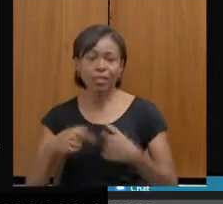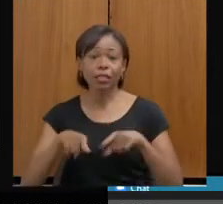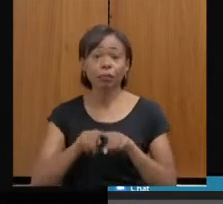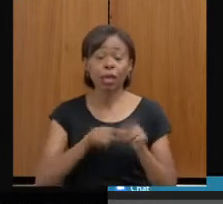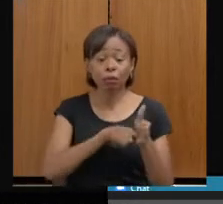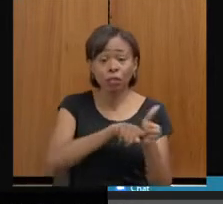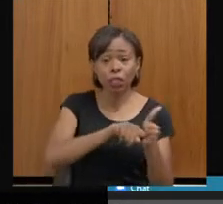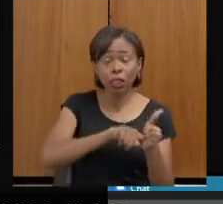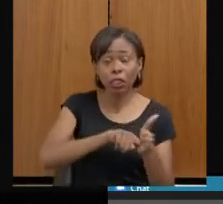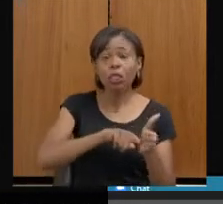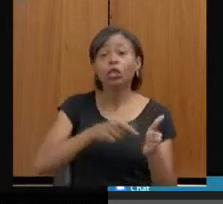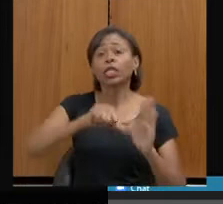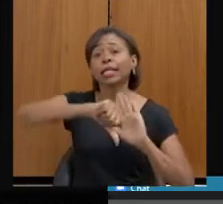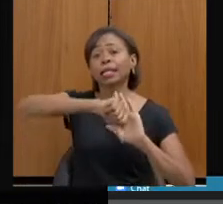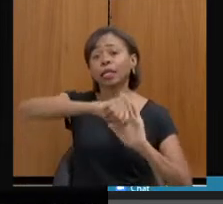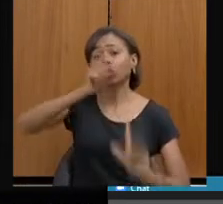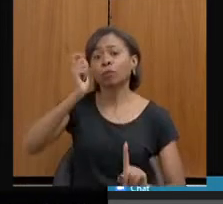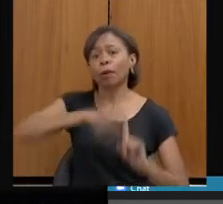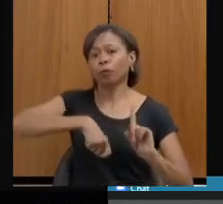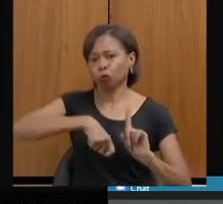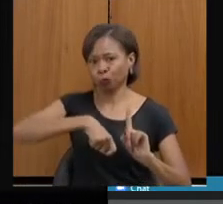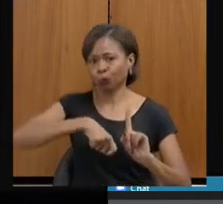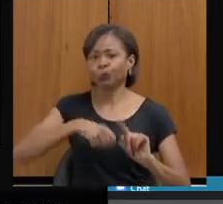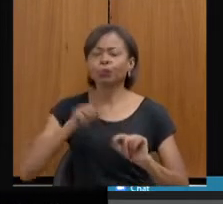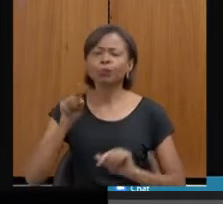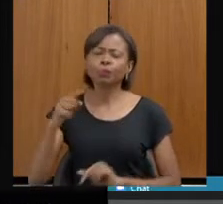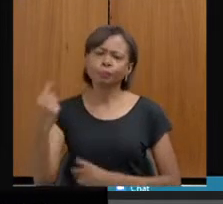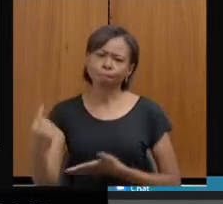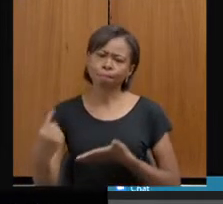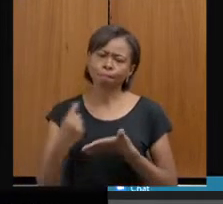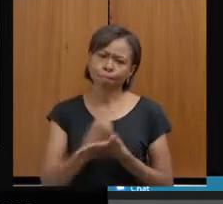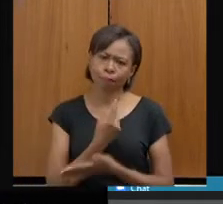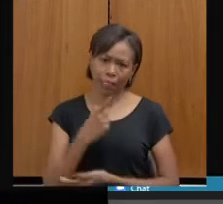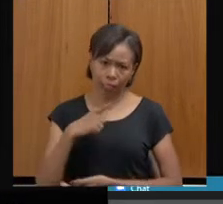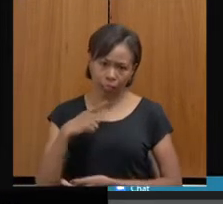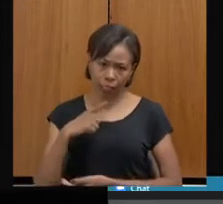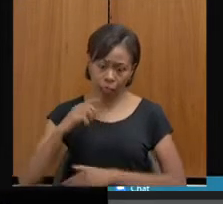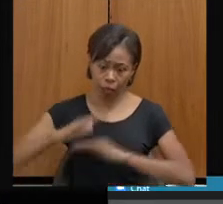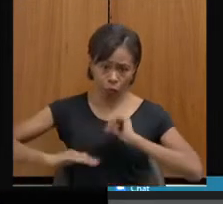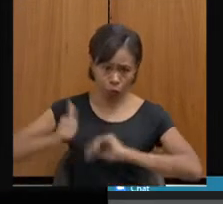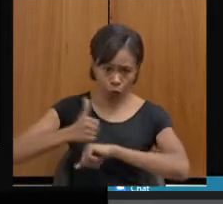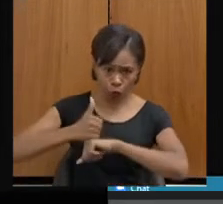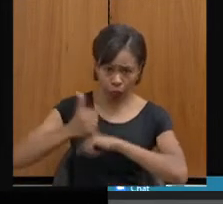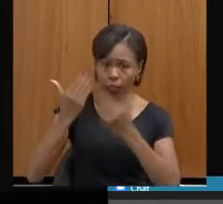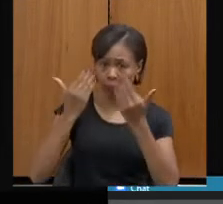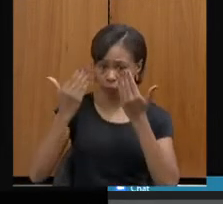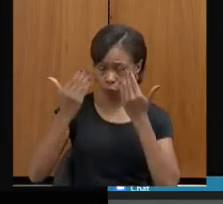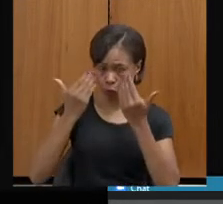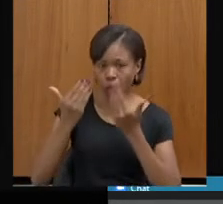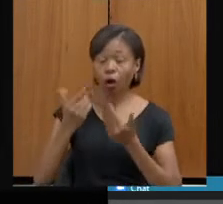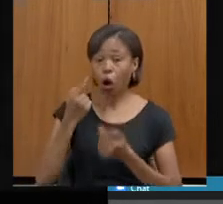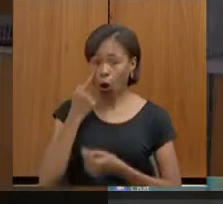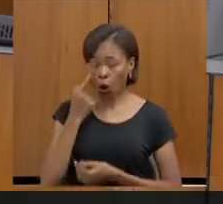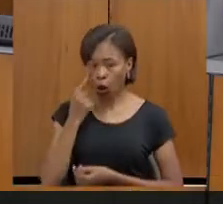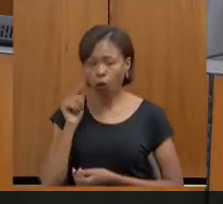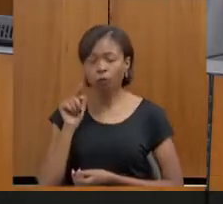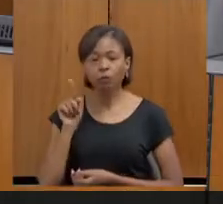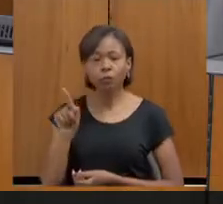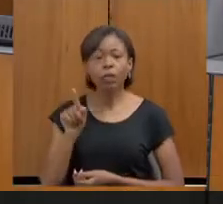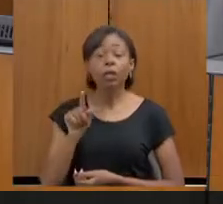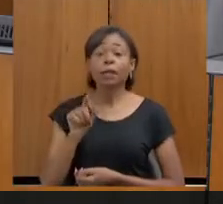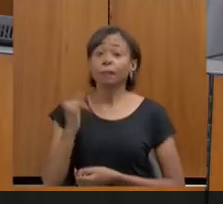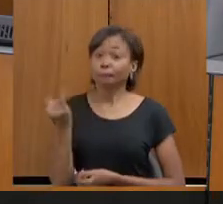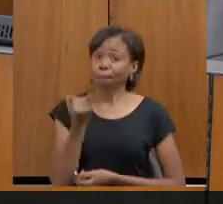de Estupro. Quando a senhora me pergunta se nós temos profissionais psicólogos, olha só, a doutora, é